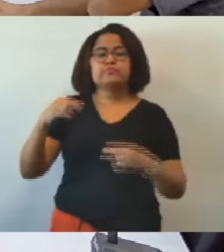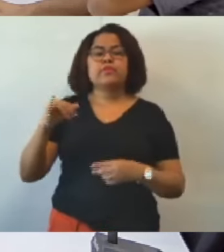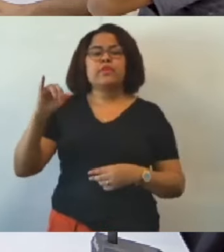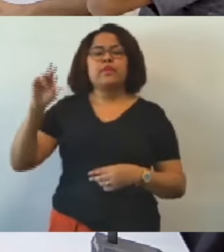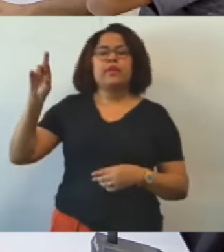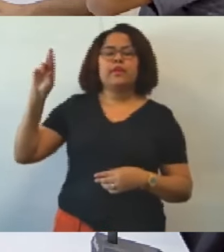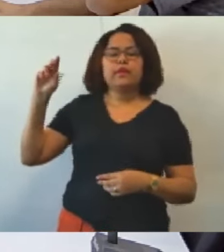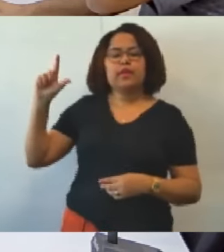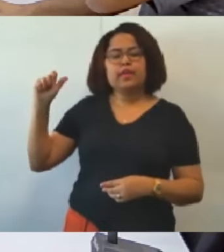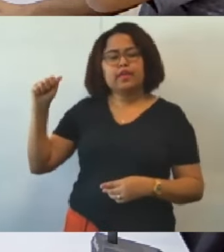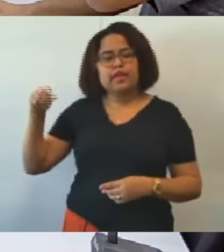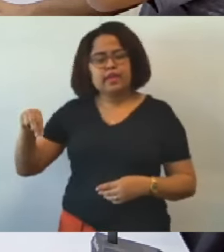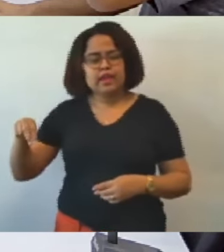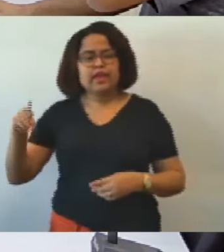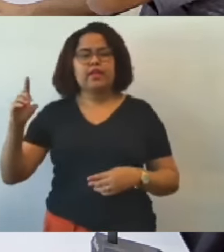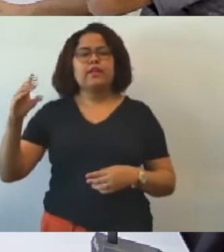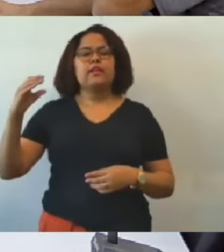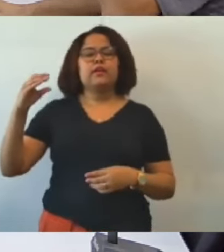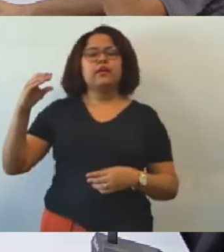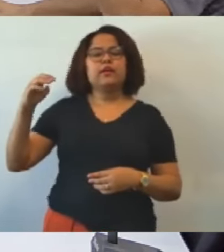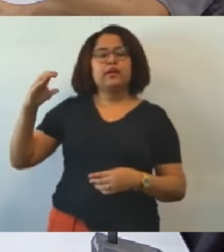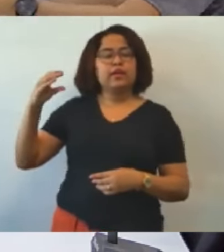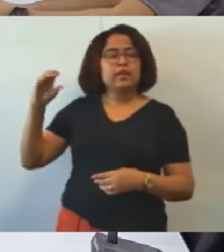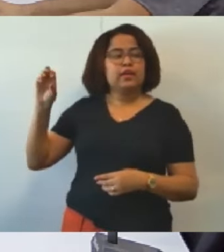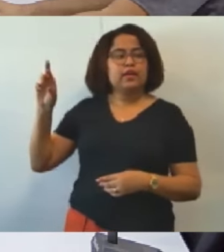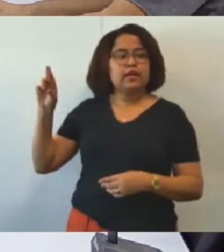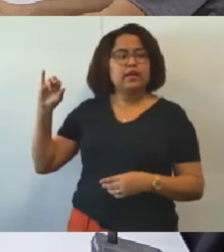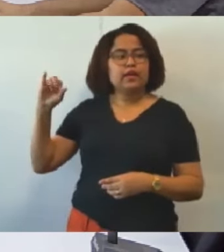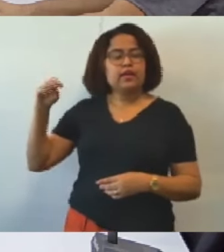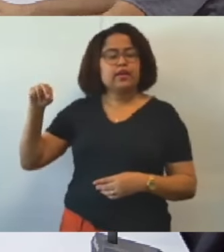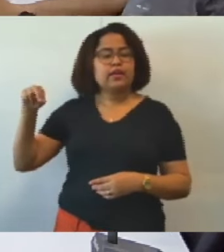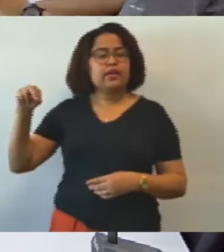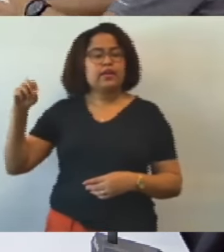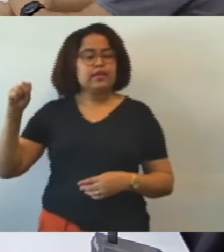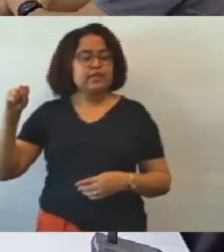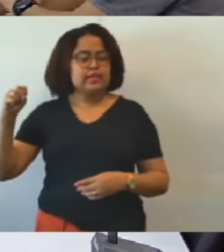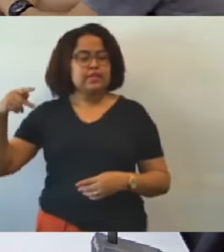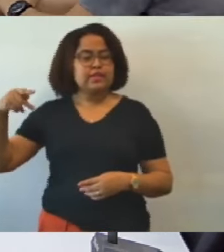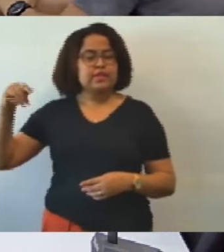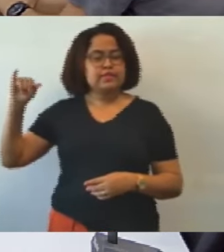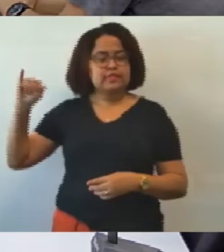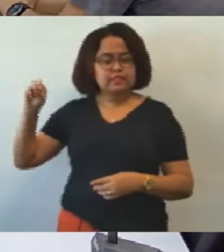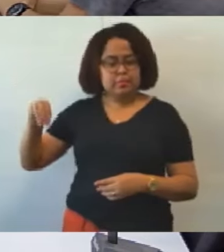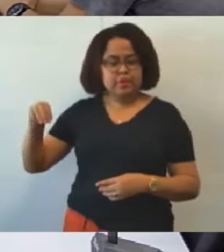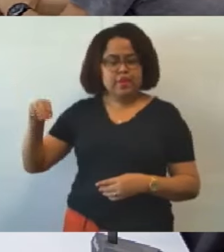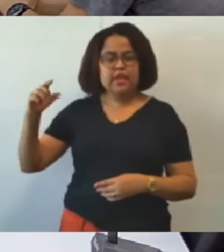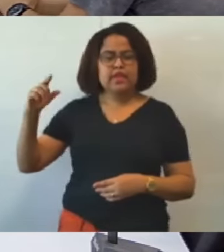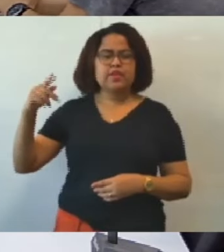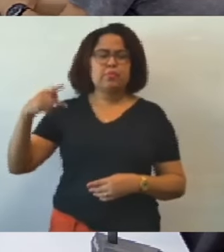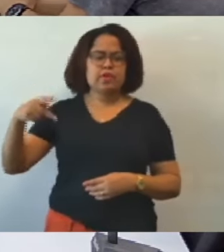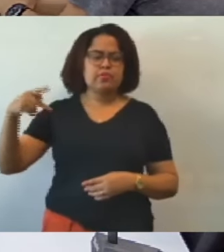Luíde vereador Crispim vereador Pedro Patrus que é membro efetivo dessa comissão